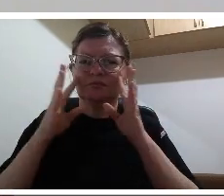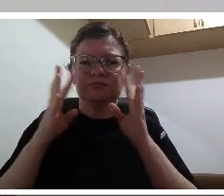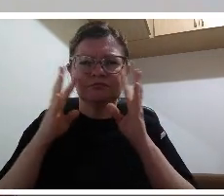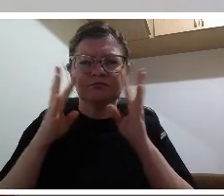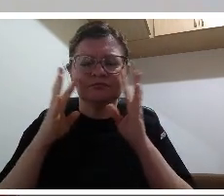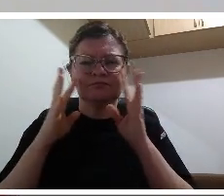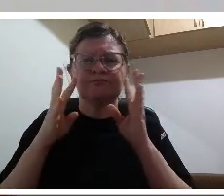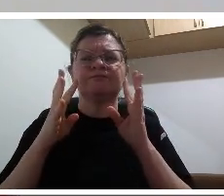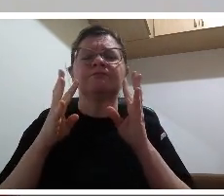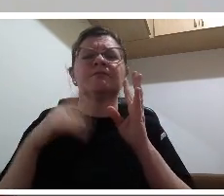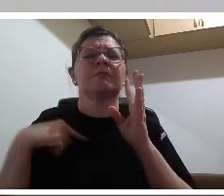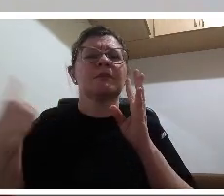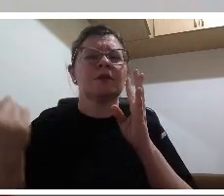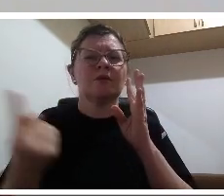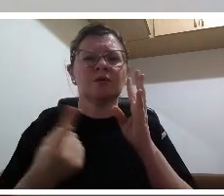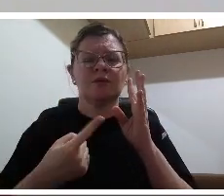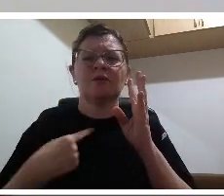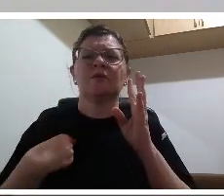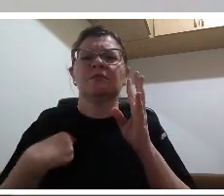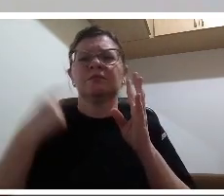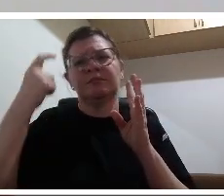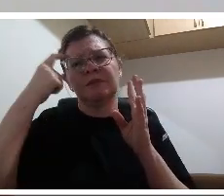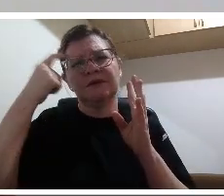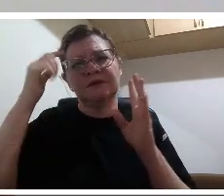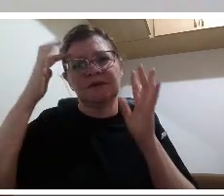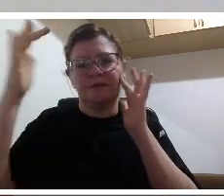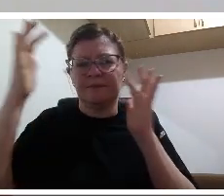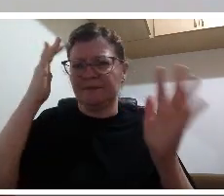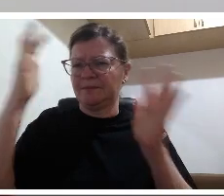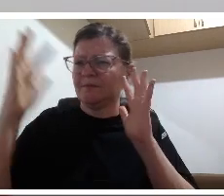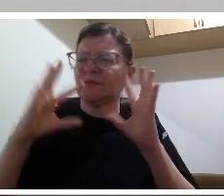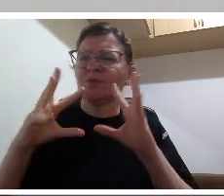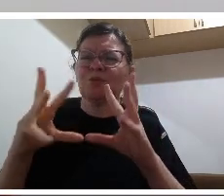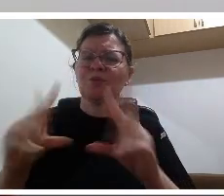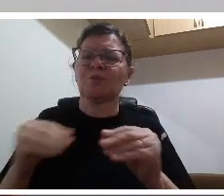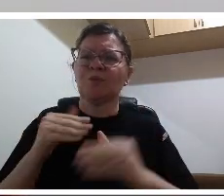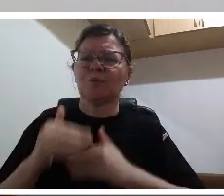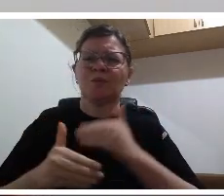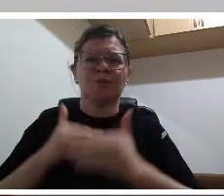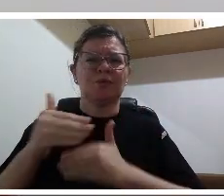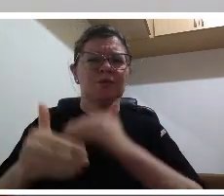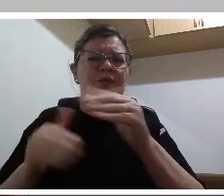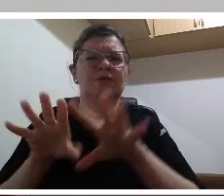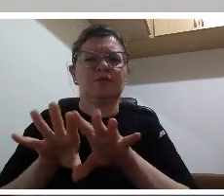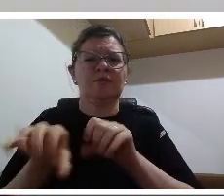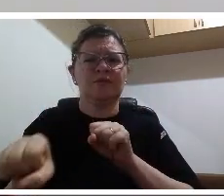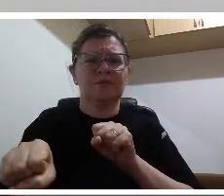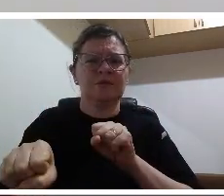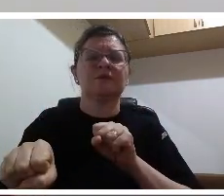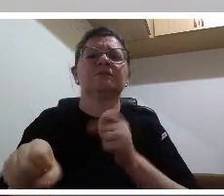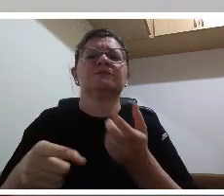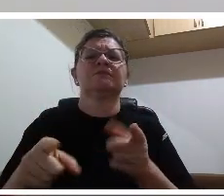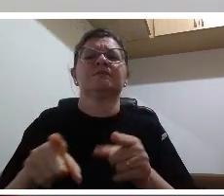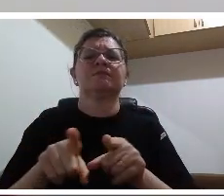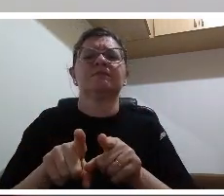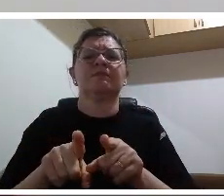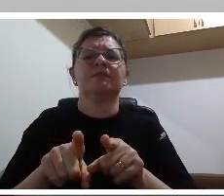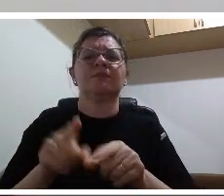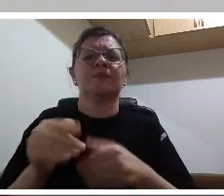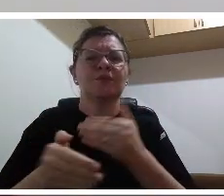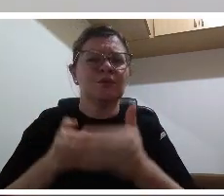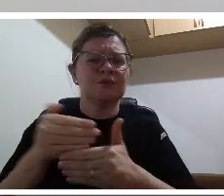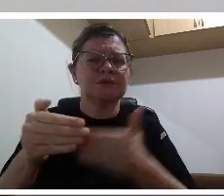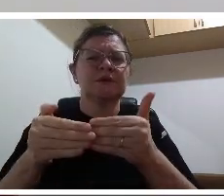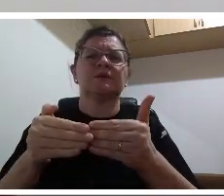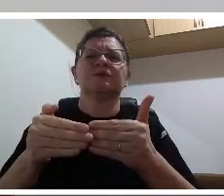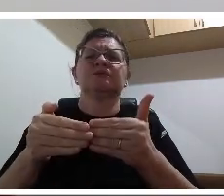cotidiano com essas crianças pequenas com essas crianças e adolescentes com que nós vivemos o